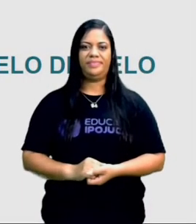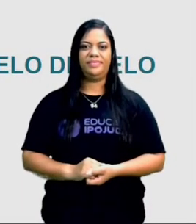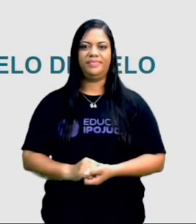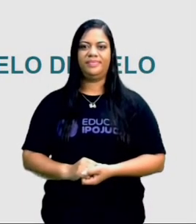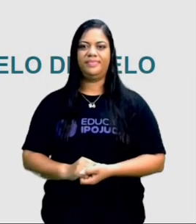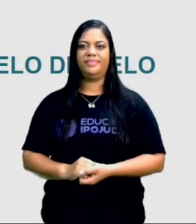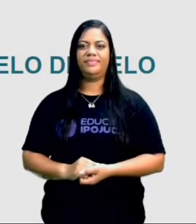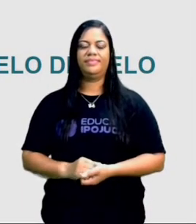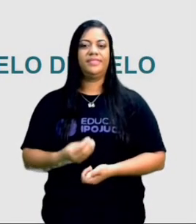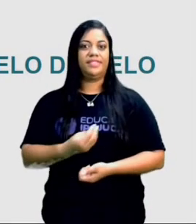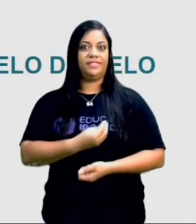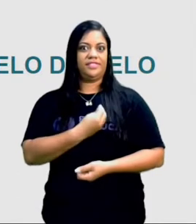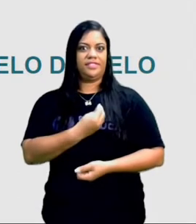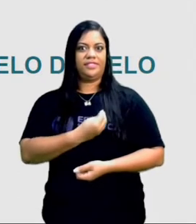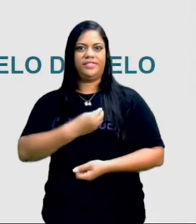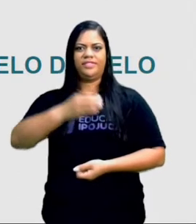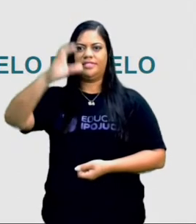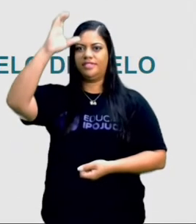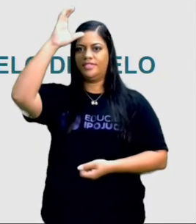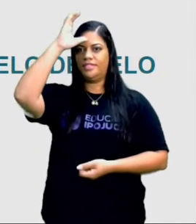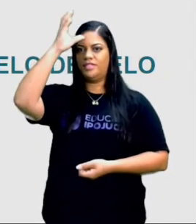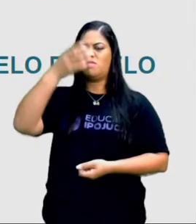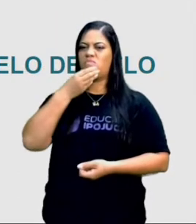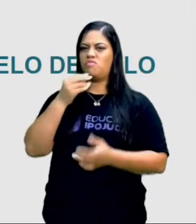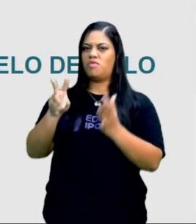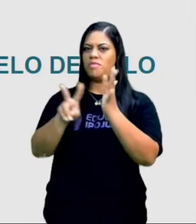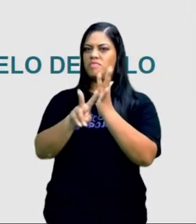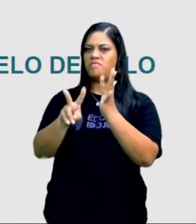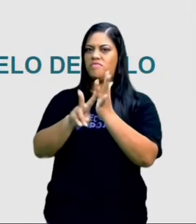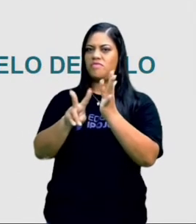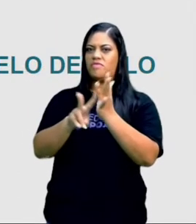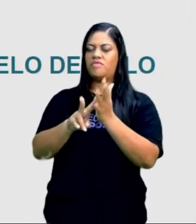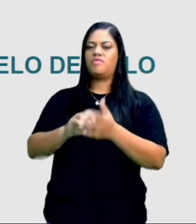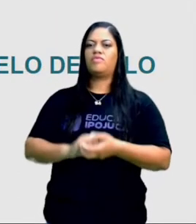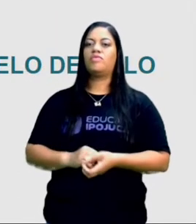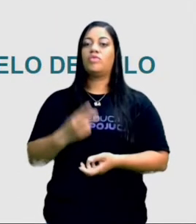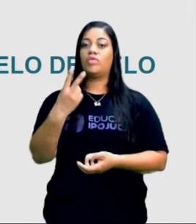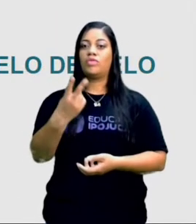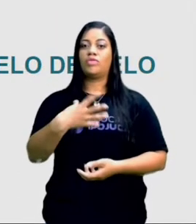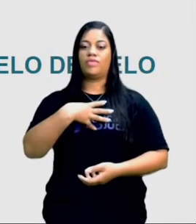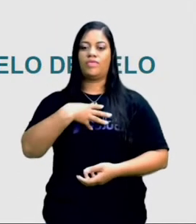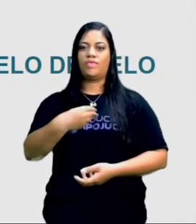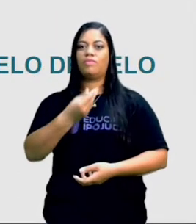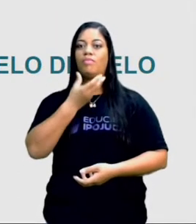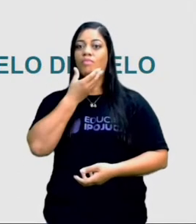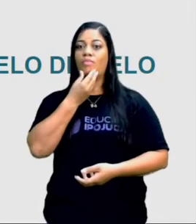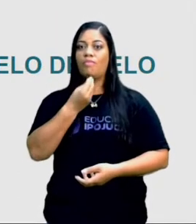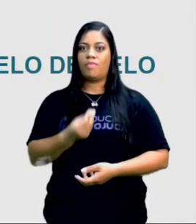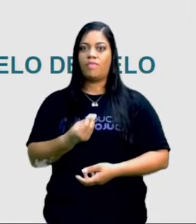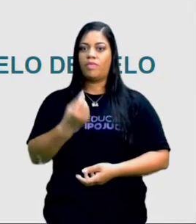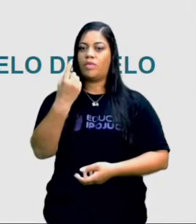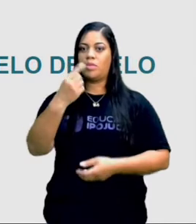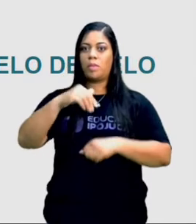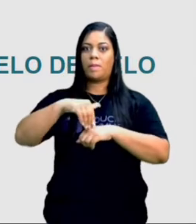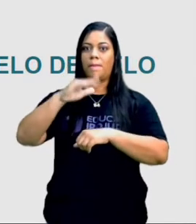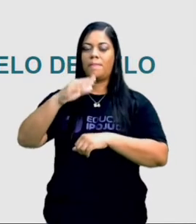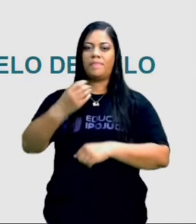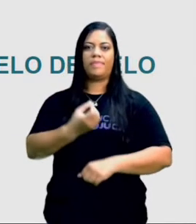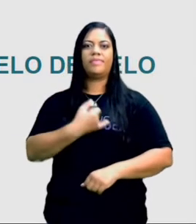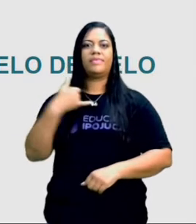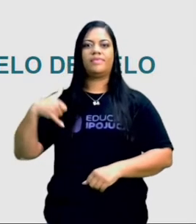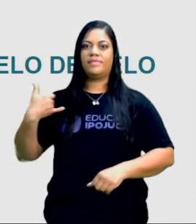Residia na Turquia um viúvo capitalista, pai de dois filhos solteiros, o mais velho João Batista.